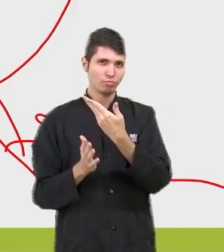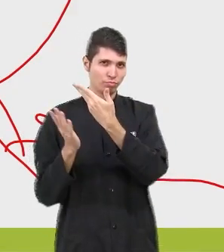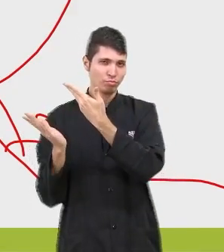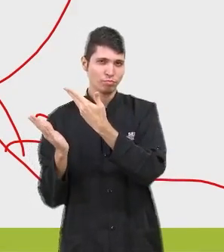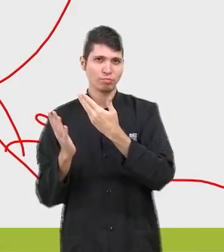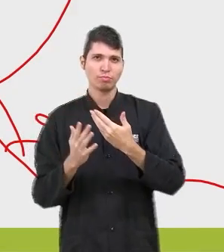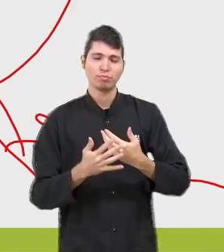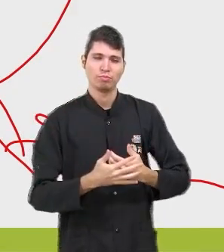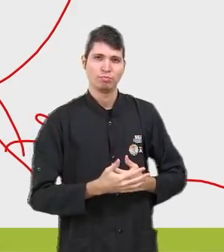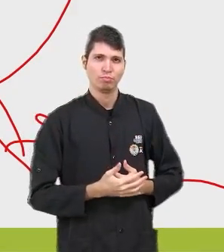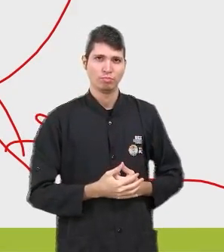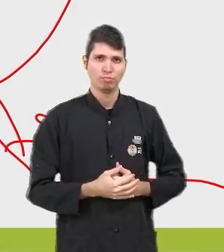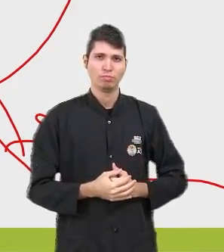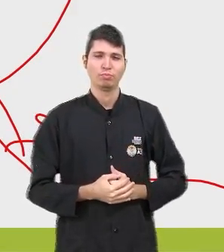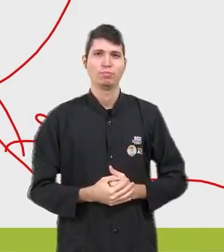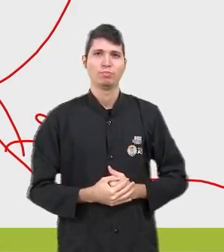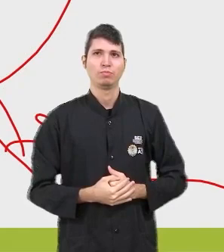ficado claro.